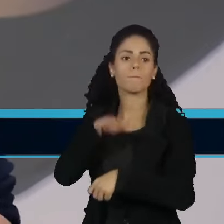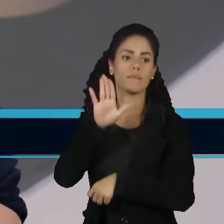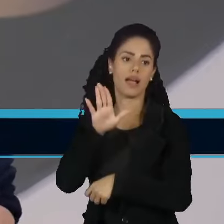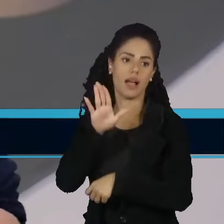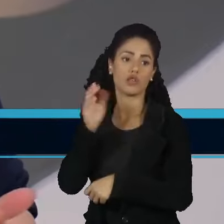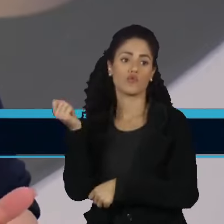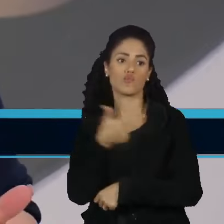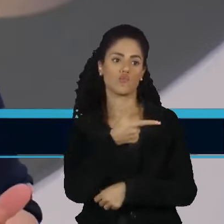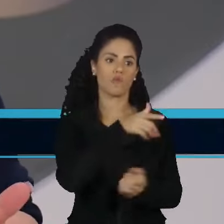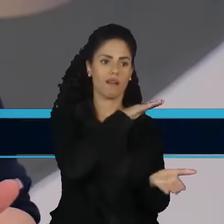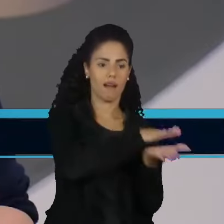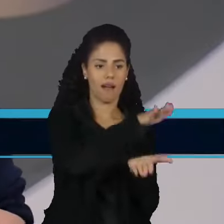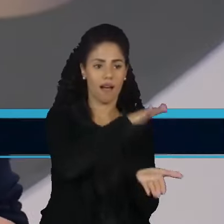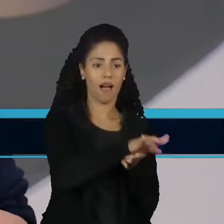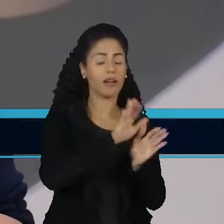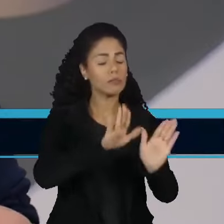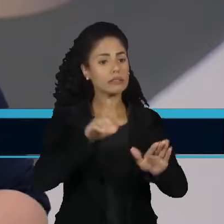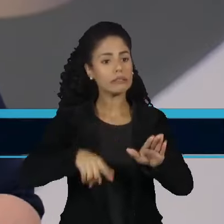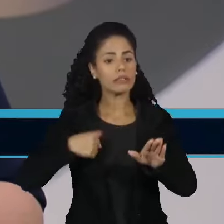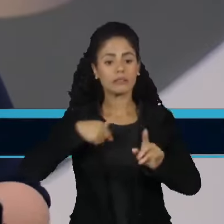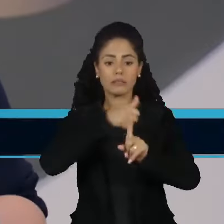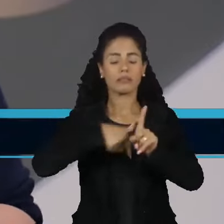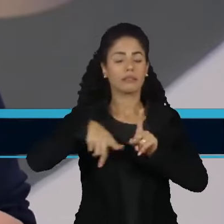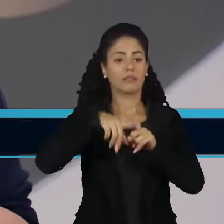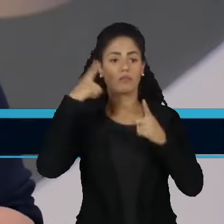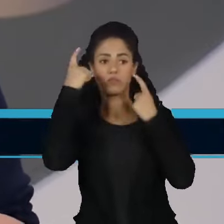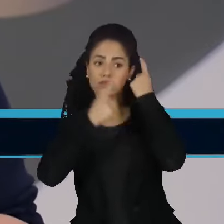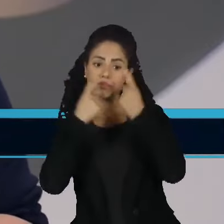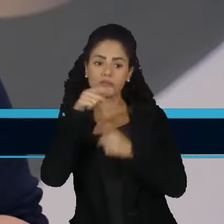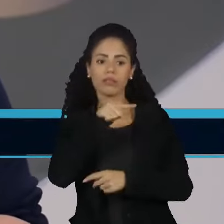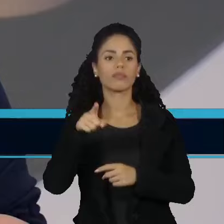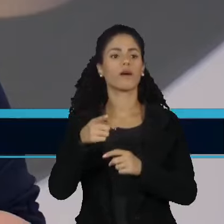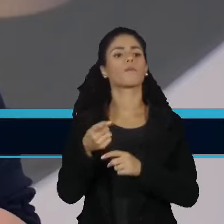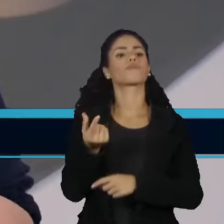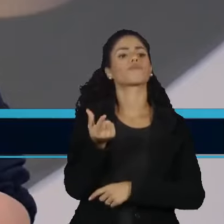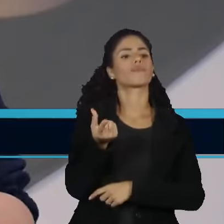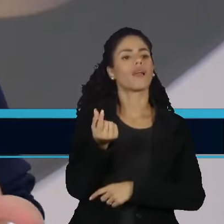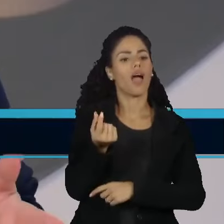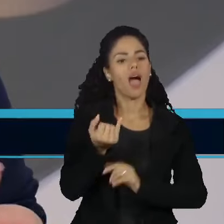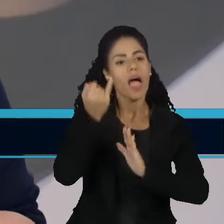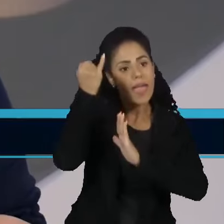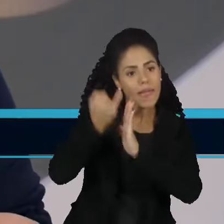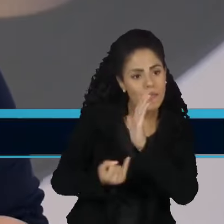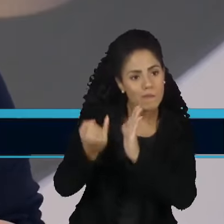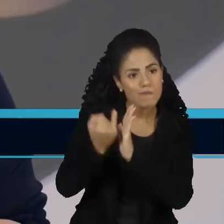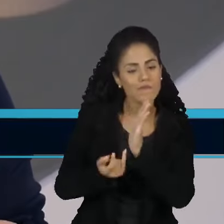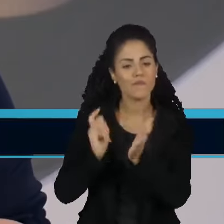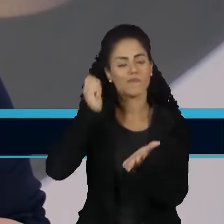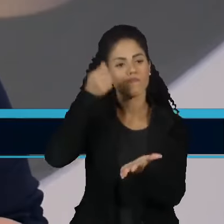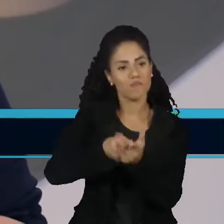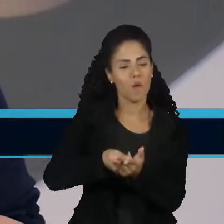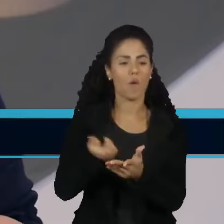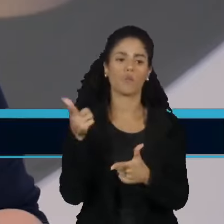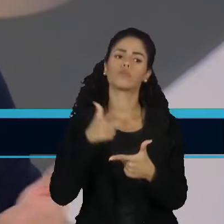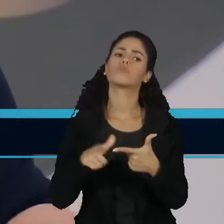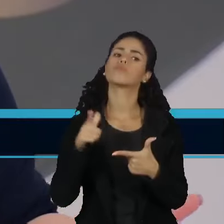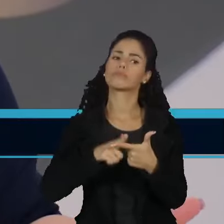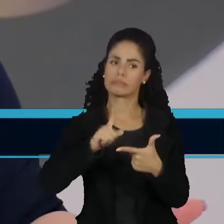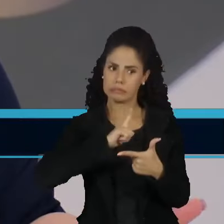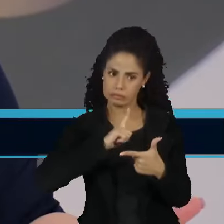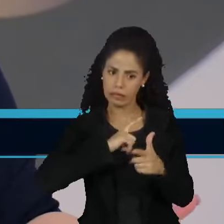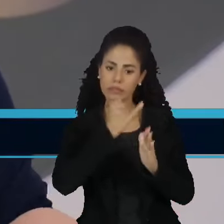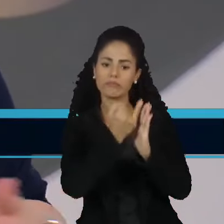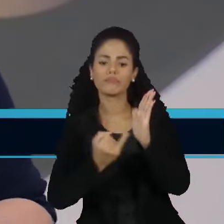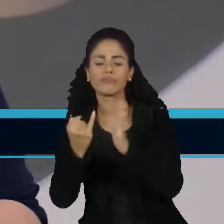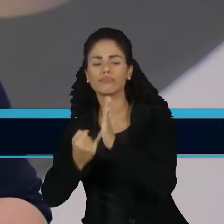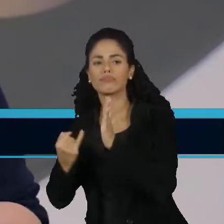tem se sentido cada vez mais apertada, então os impostos pressionam muito, a gente tem um problema seríssimo do lado fiscal e